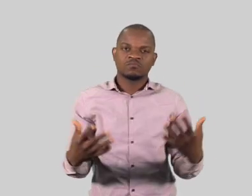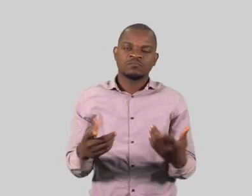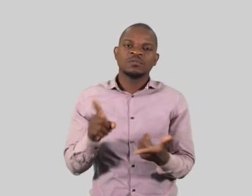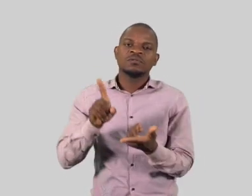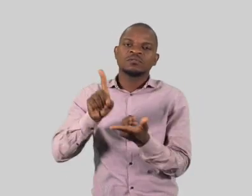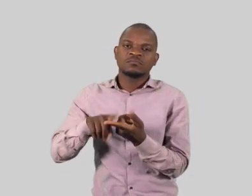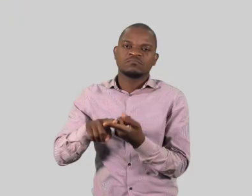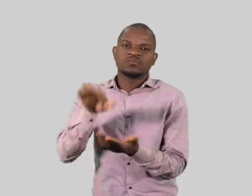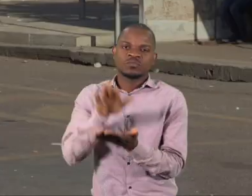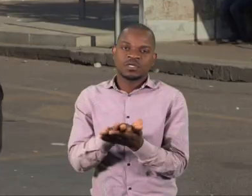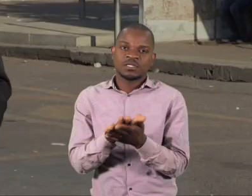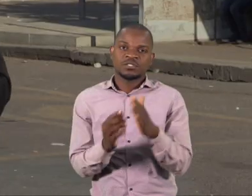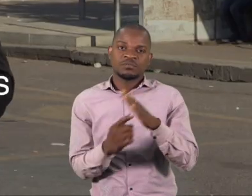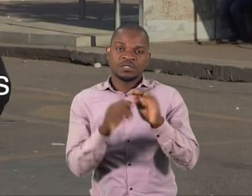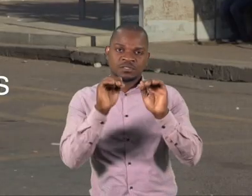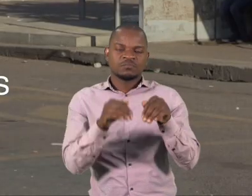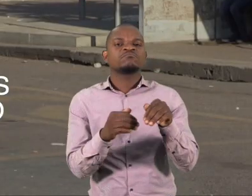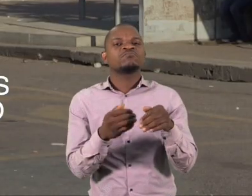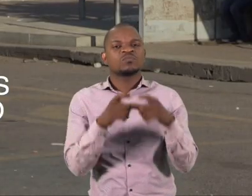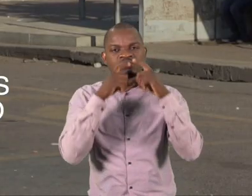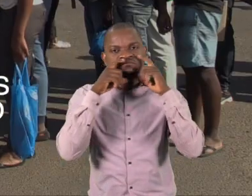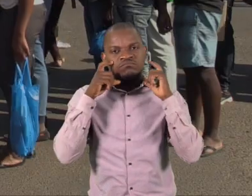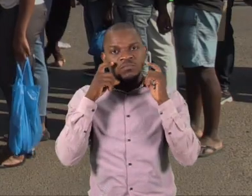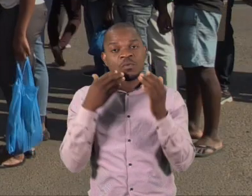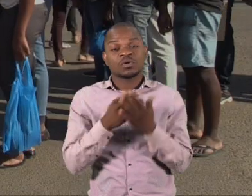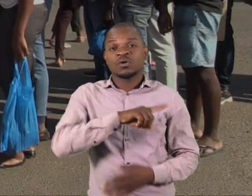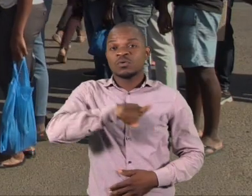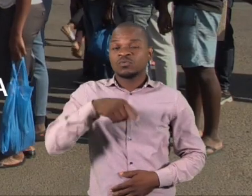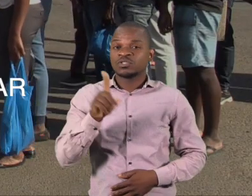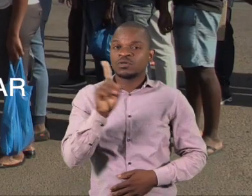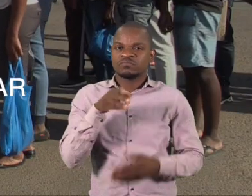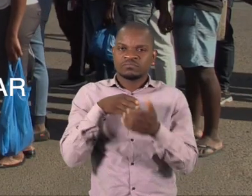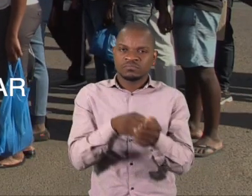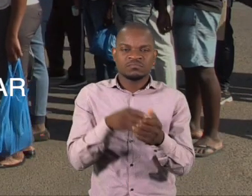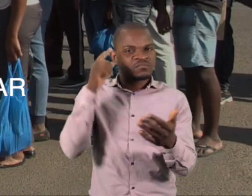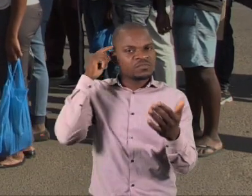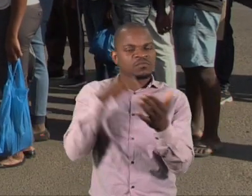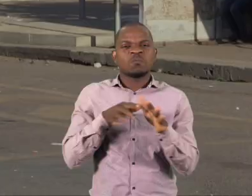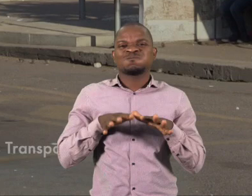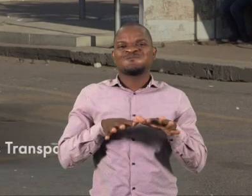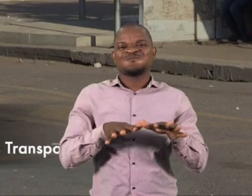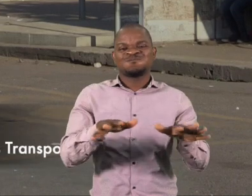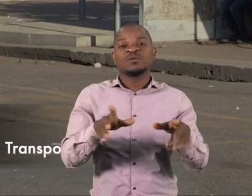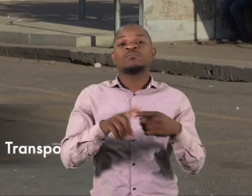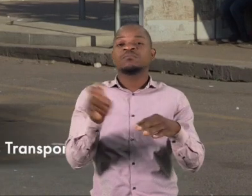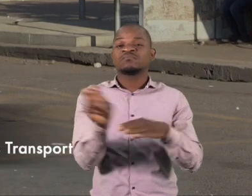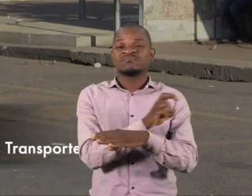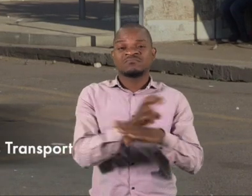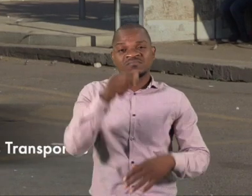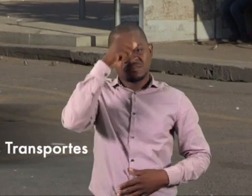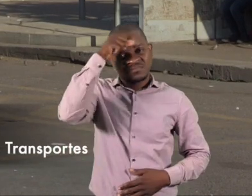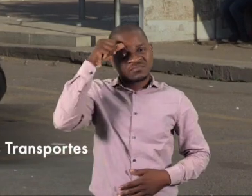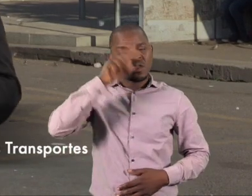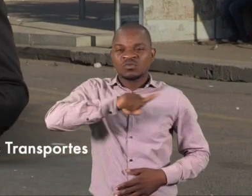transportes públicos. Porque se não fizermos isso, o Covid vai se alastrar nos autocars e será de difícil controle.